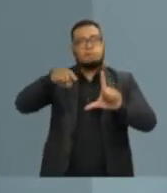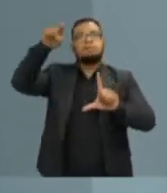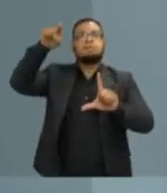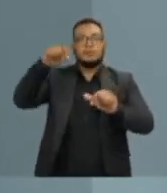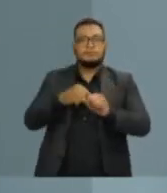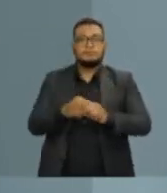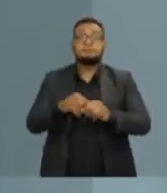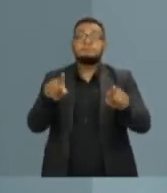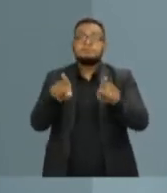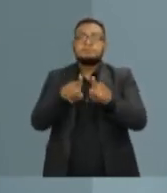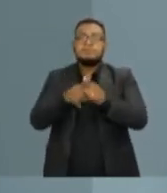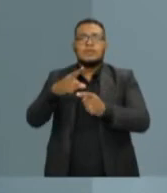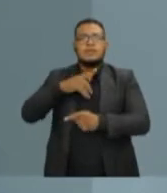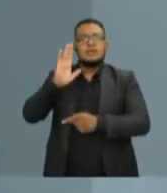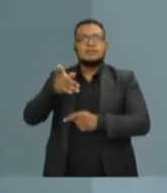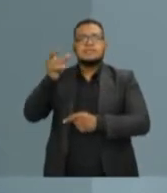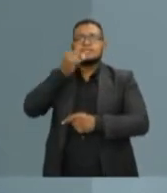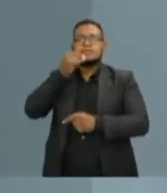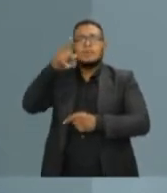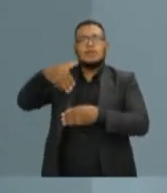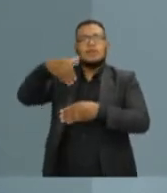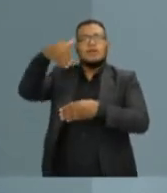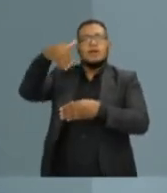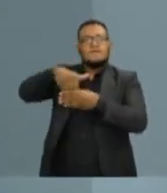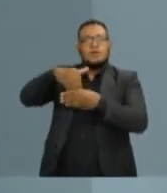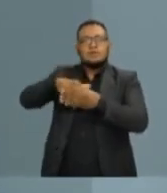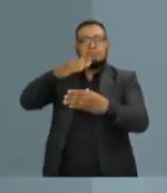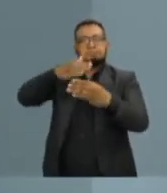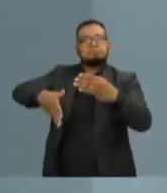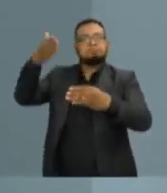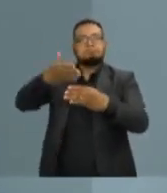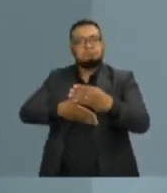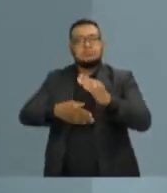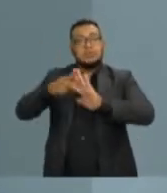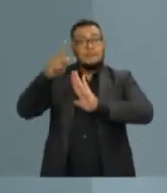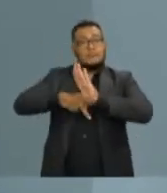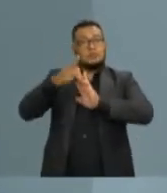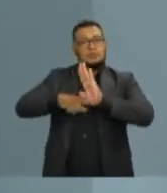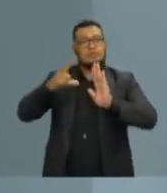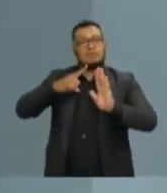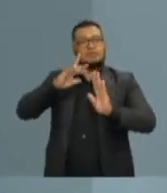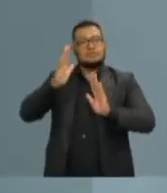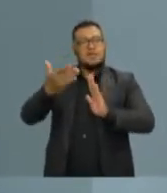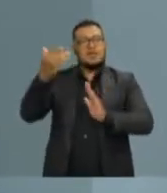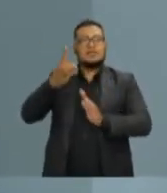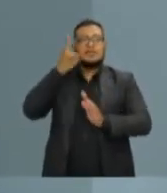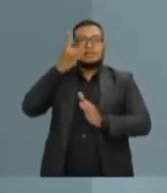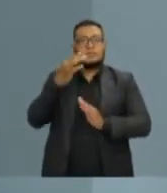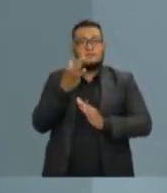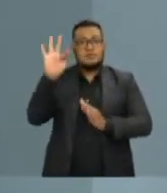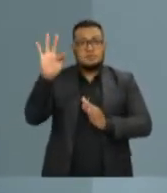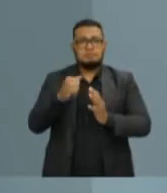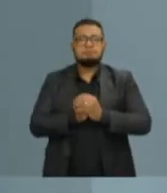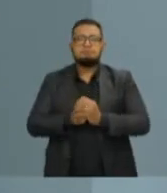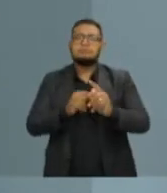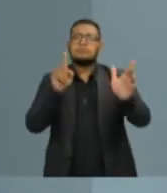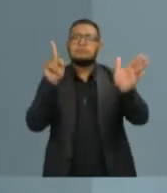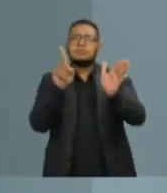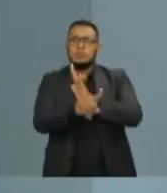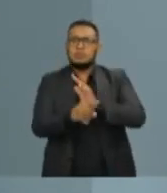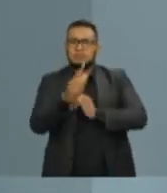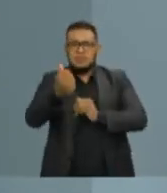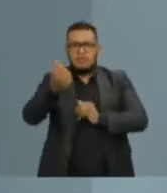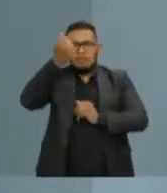votado contra a lei de responsabilidade fiscal quando o senhor foi deputado federal. Então, eu gostaria de perguntá-lo, o senhor se